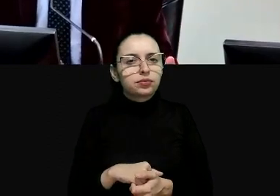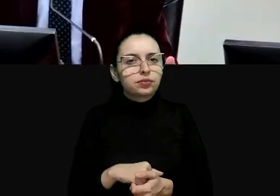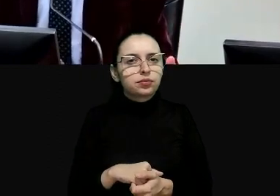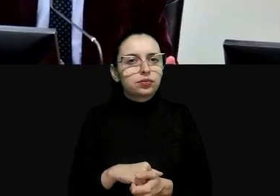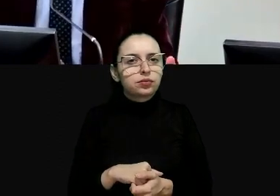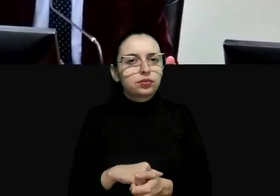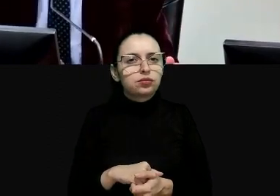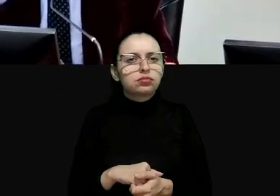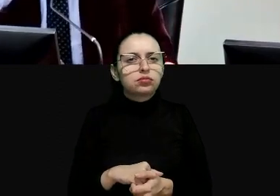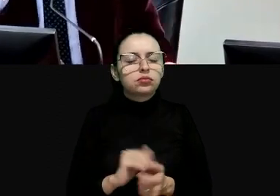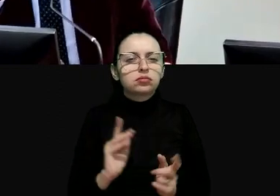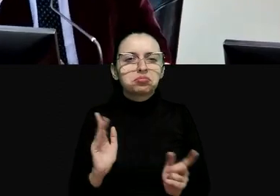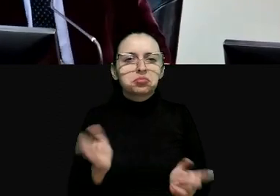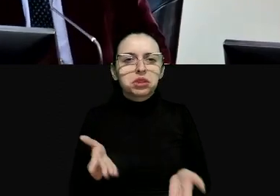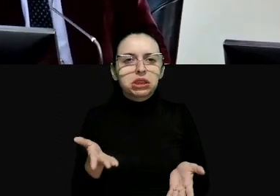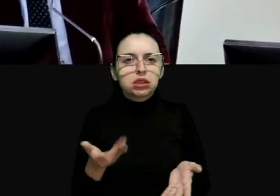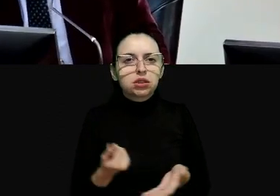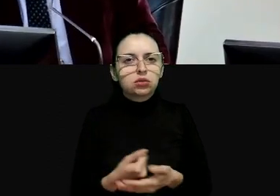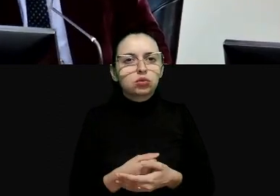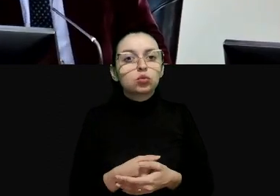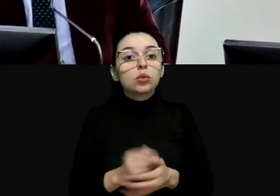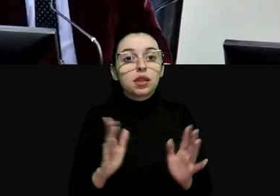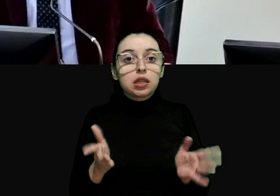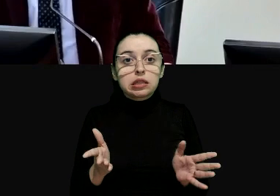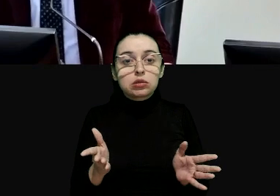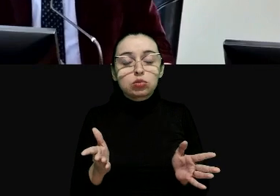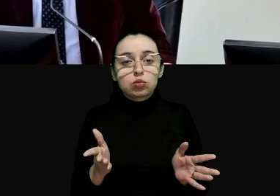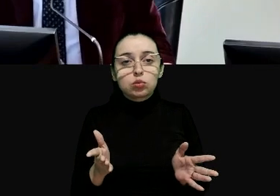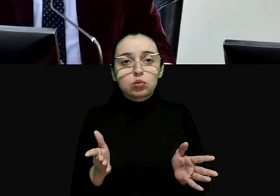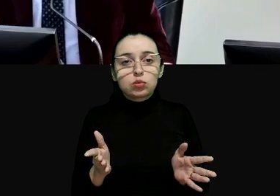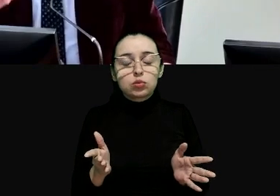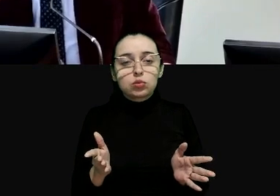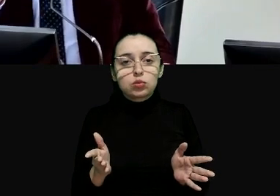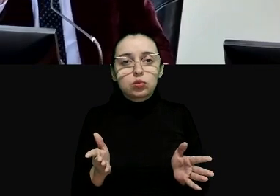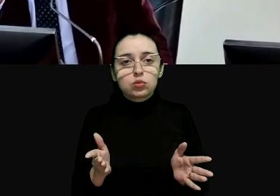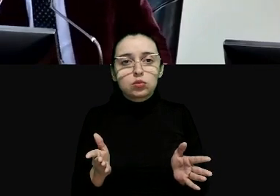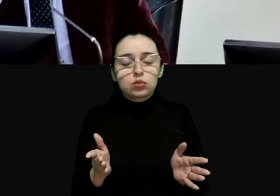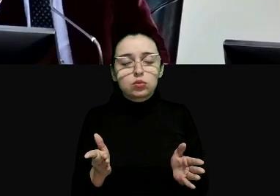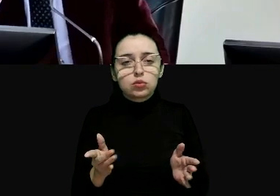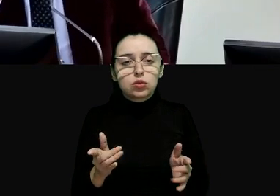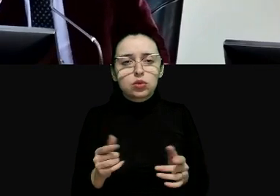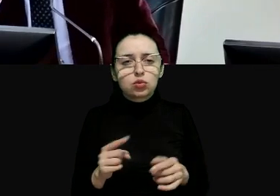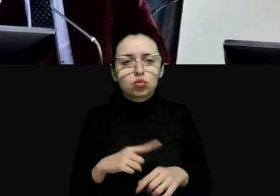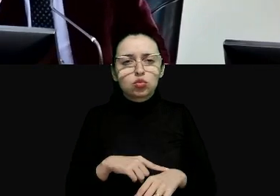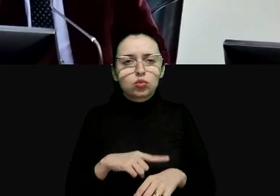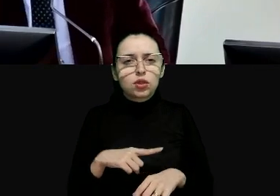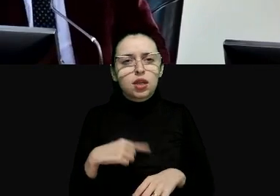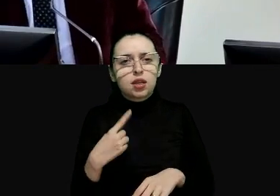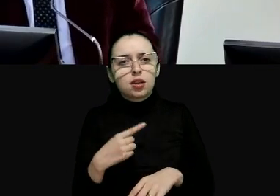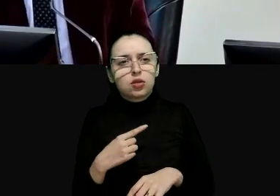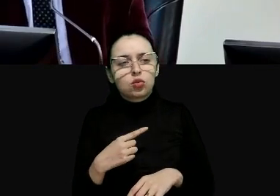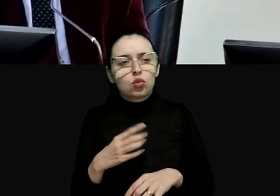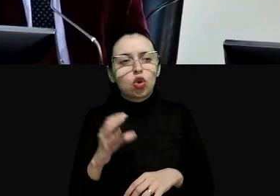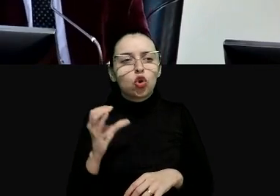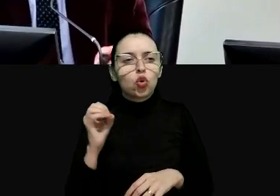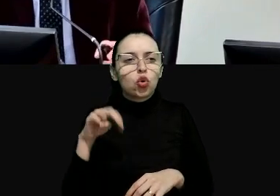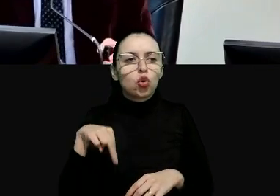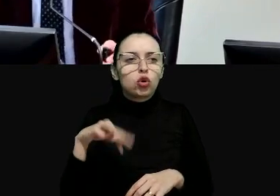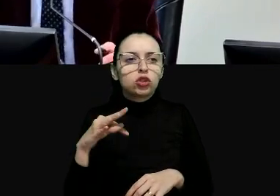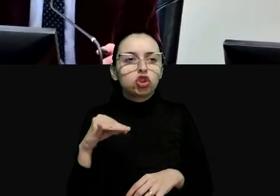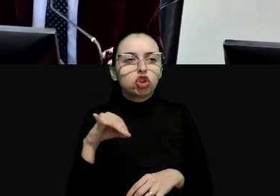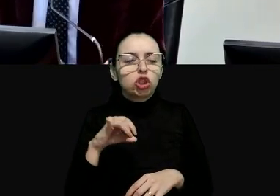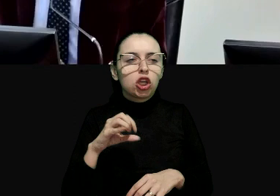mas isso não é o constitucionalismo